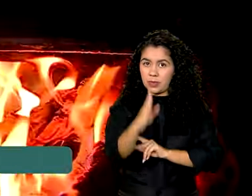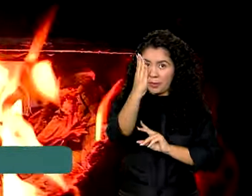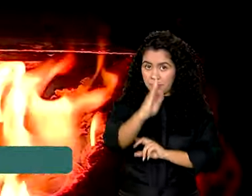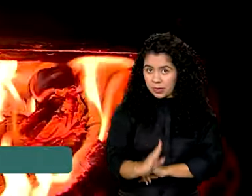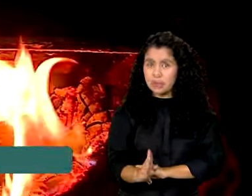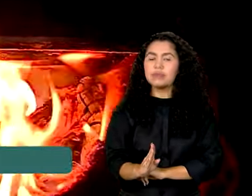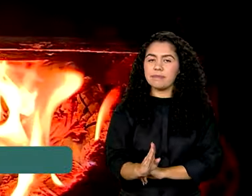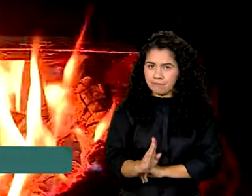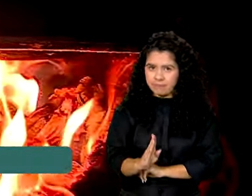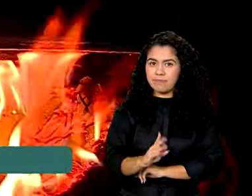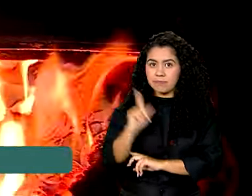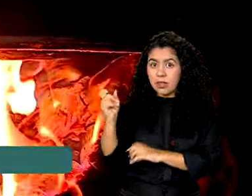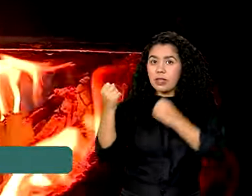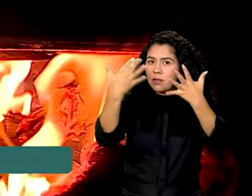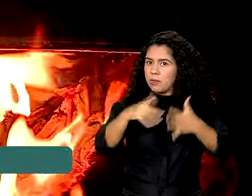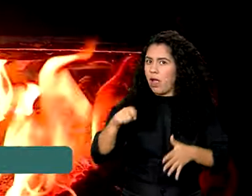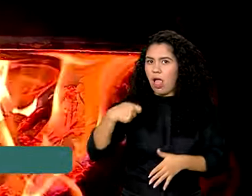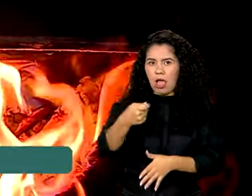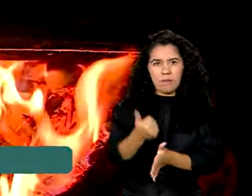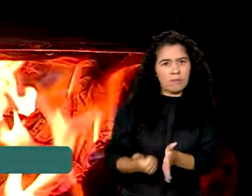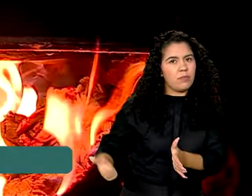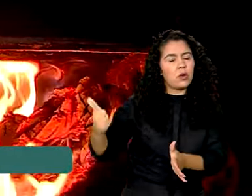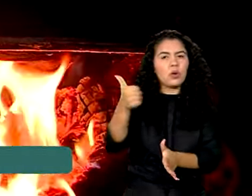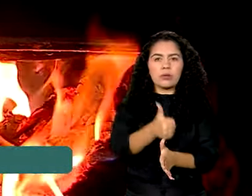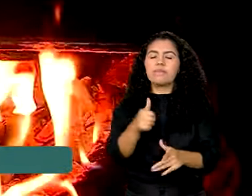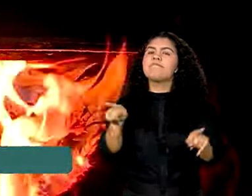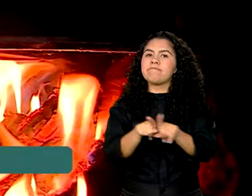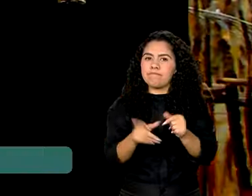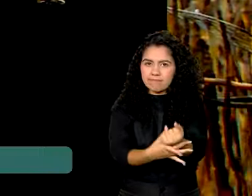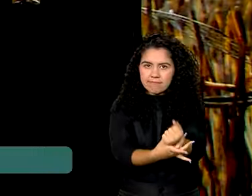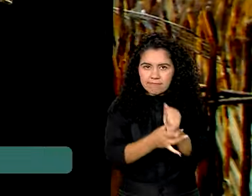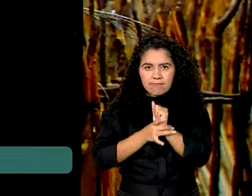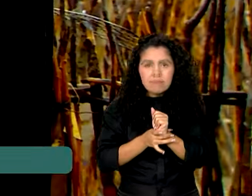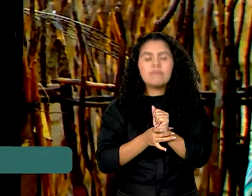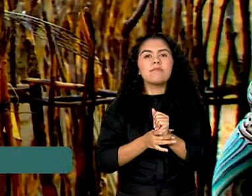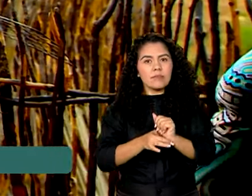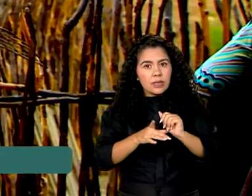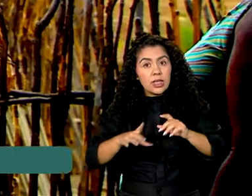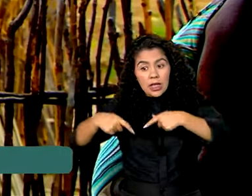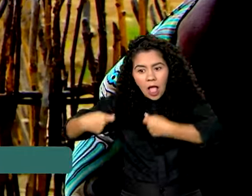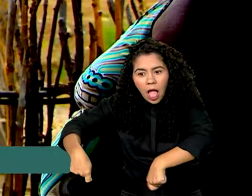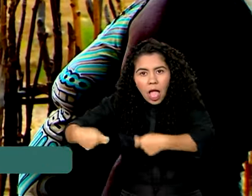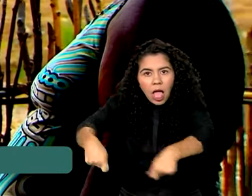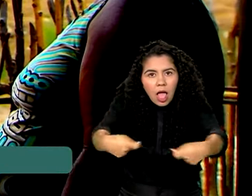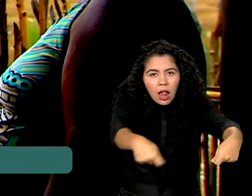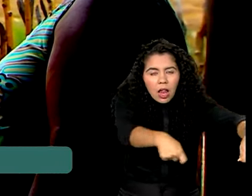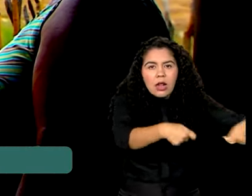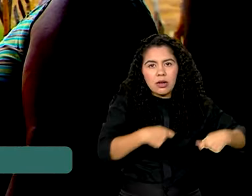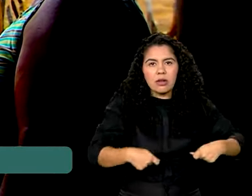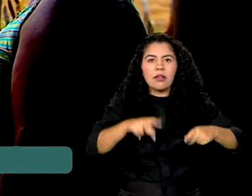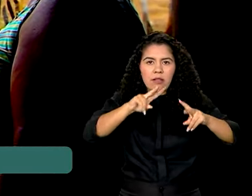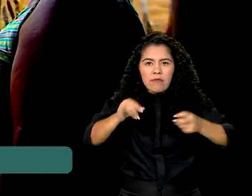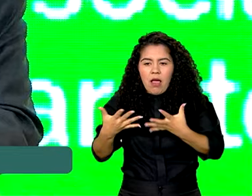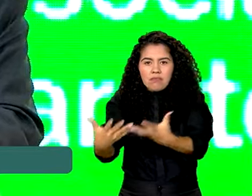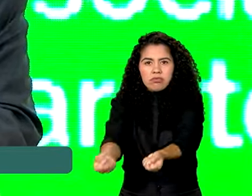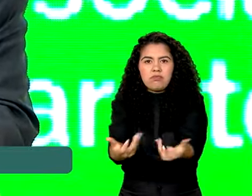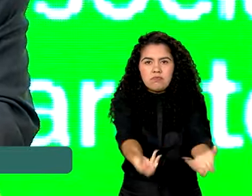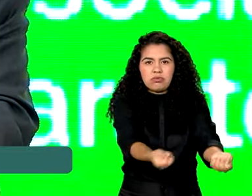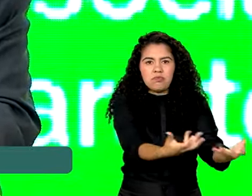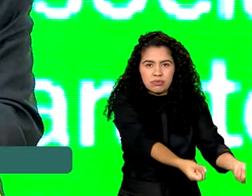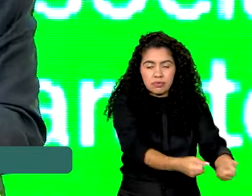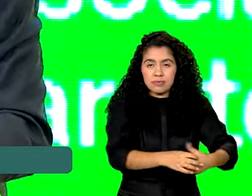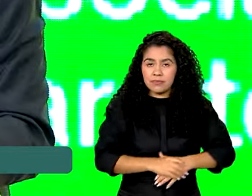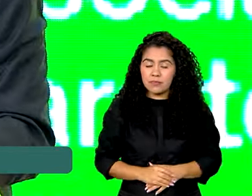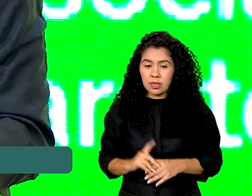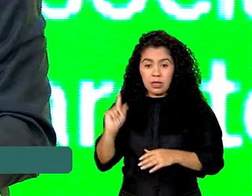segundo ele, são prioridade e garantiu que todas as necessidades serão atendidas. Quando